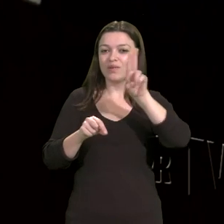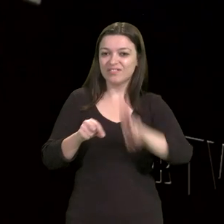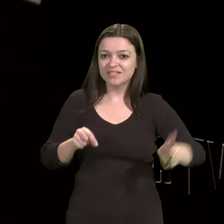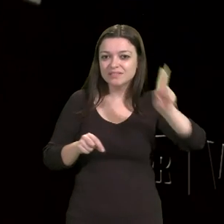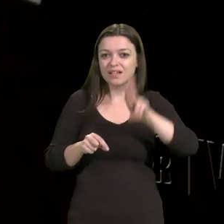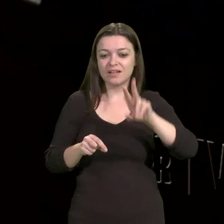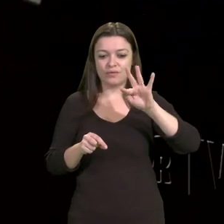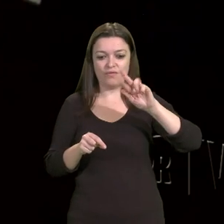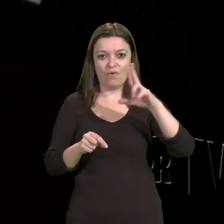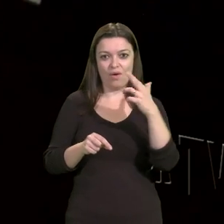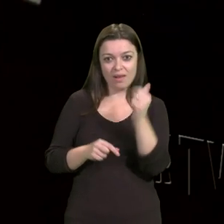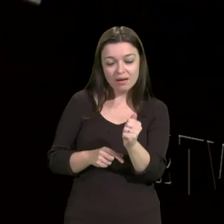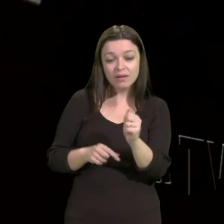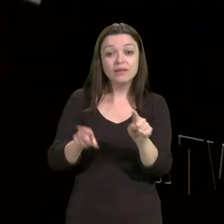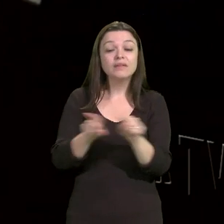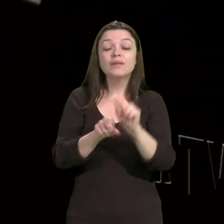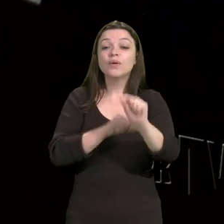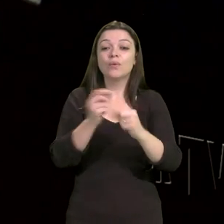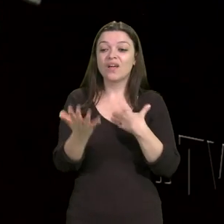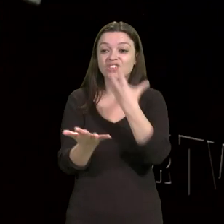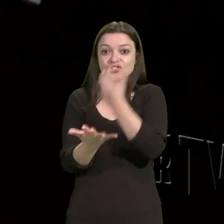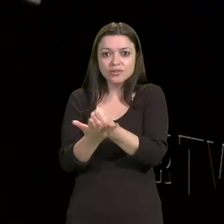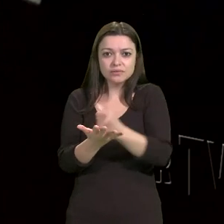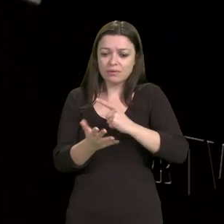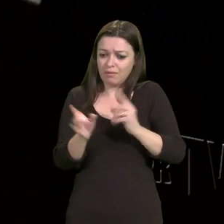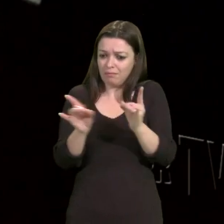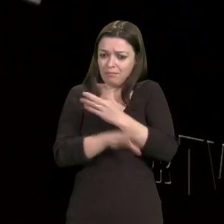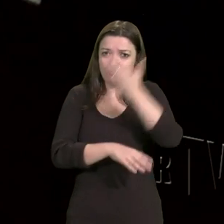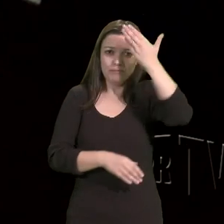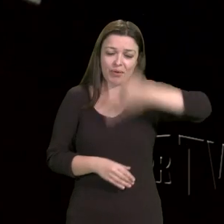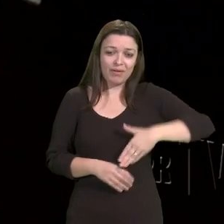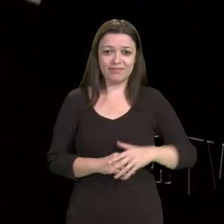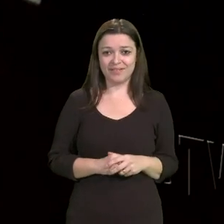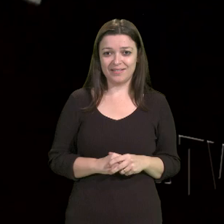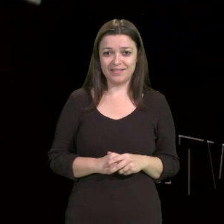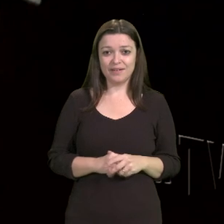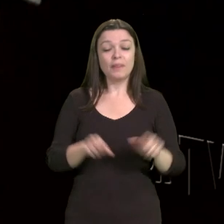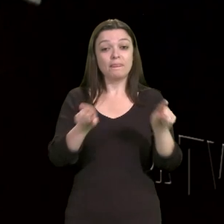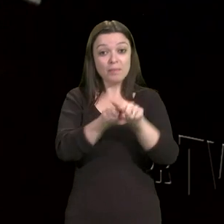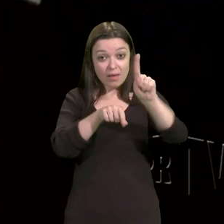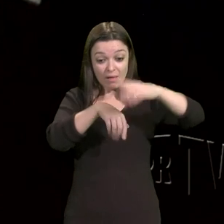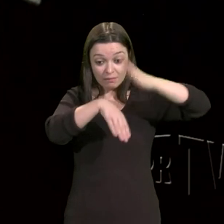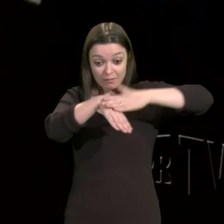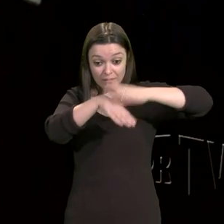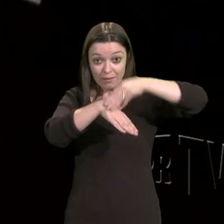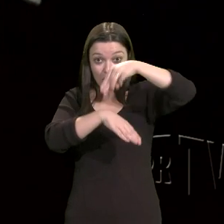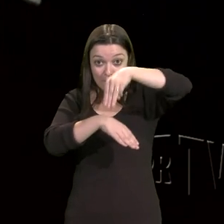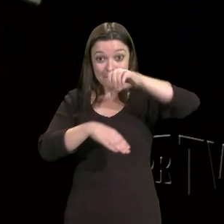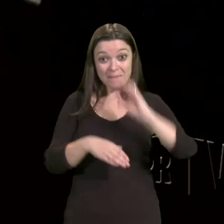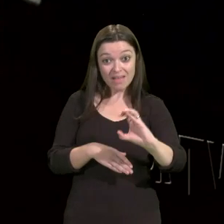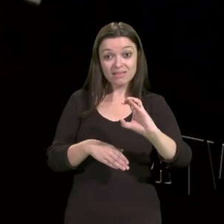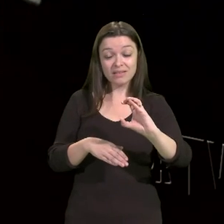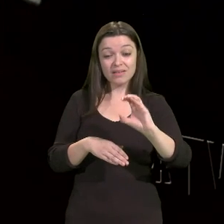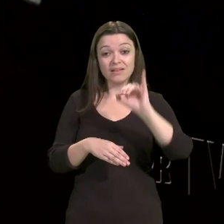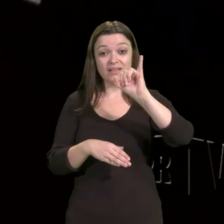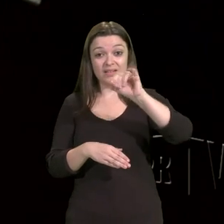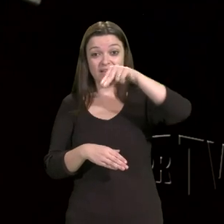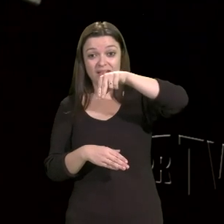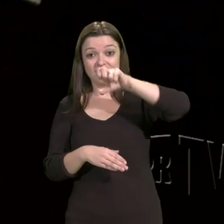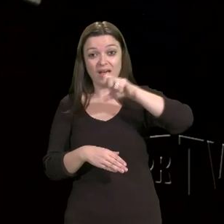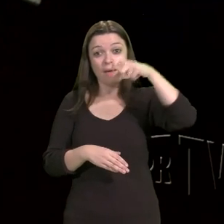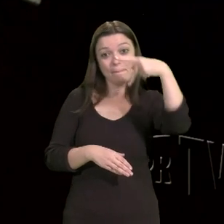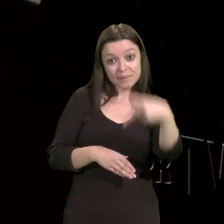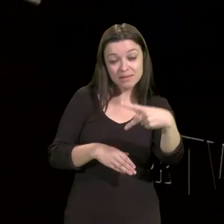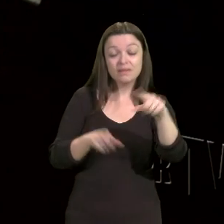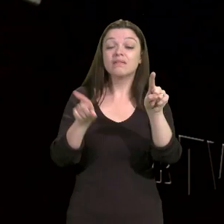também é importante dizer isso, é o que se registra nos rankings do próprio Ministério da Educação, do INEP e da